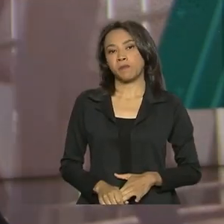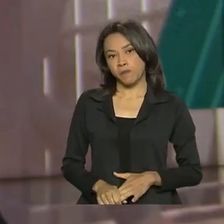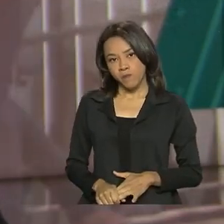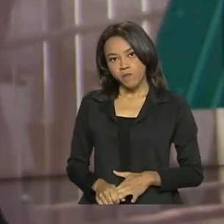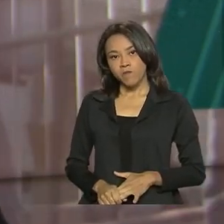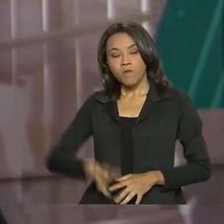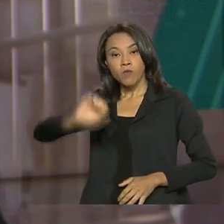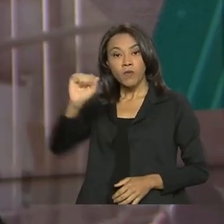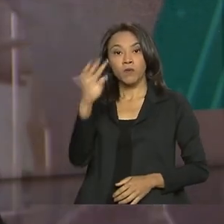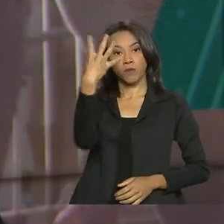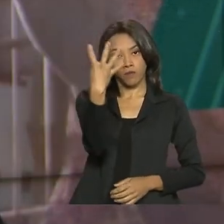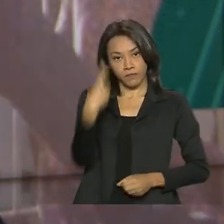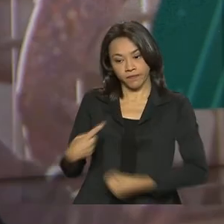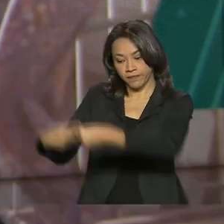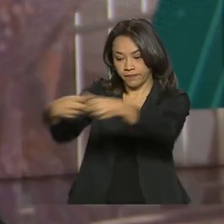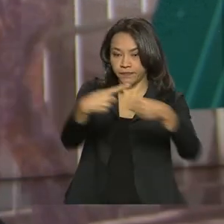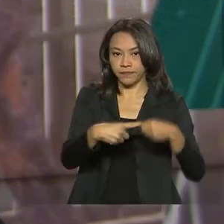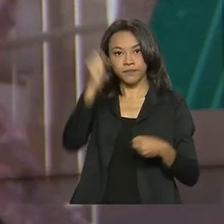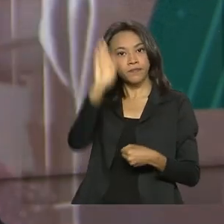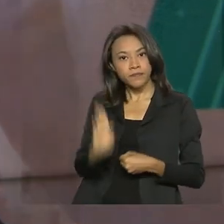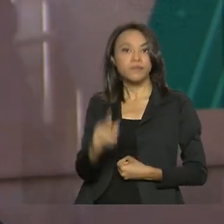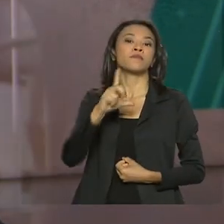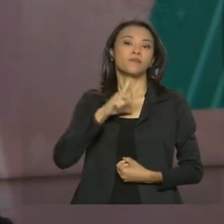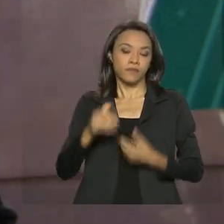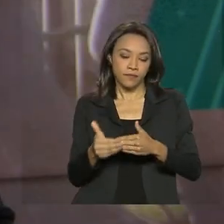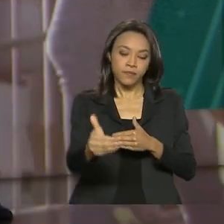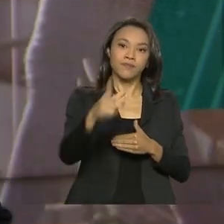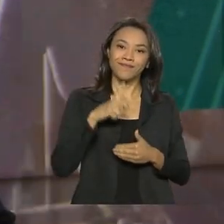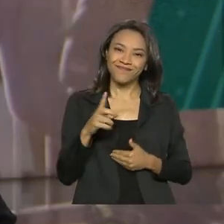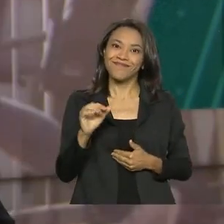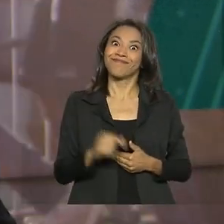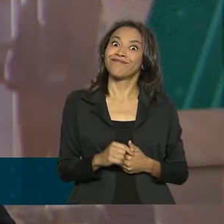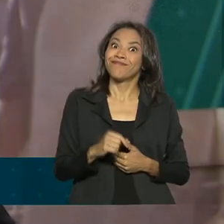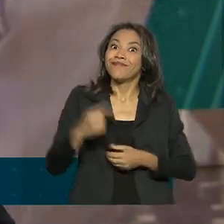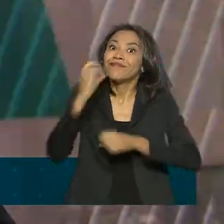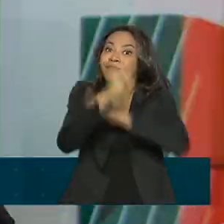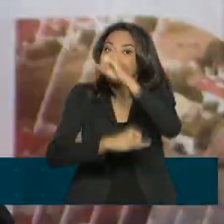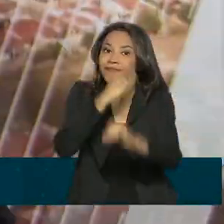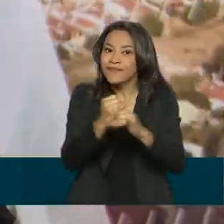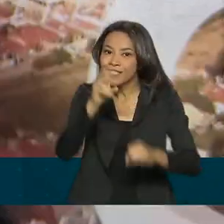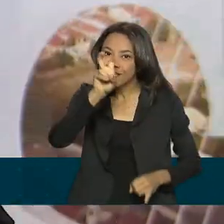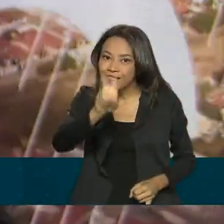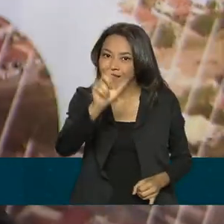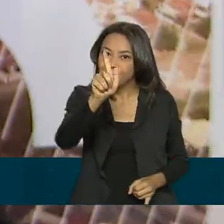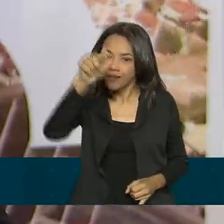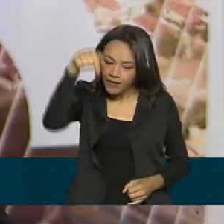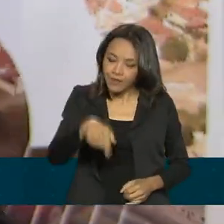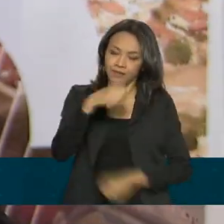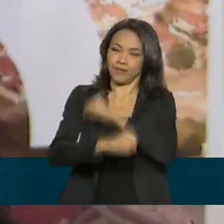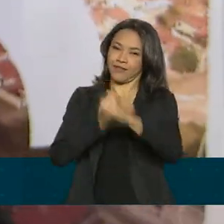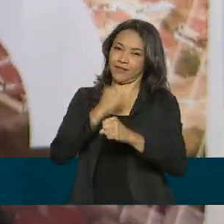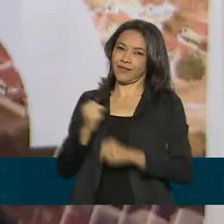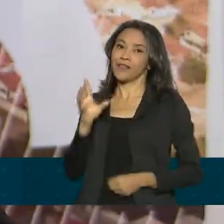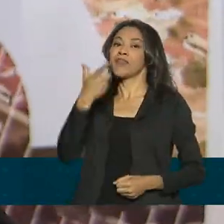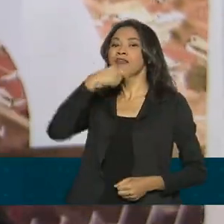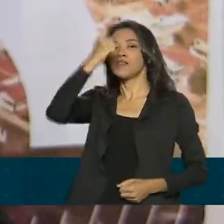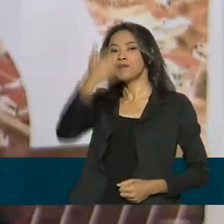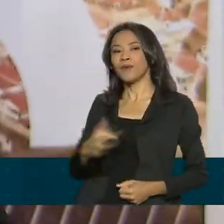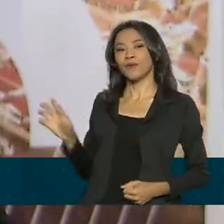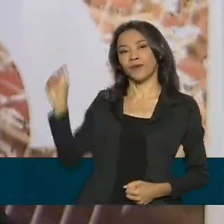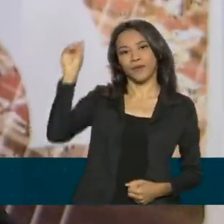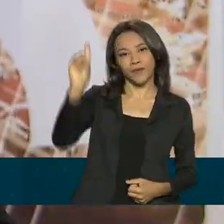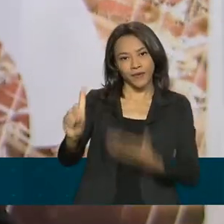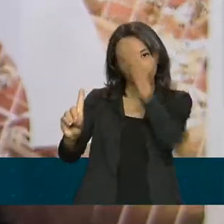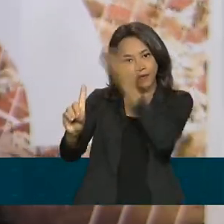Quatro cidades brasileiras já vão ter a internet 5G ainda este ano. A confirmação foi feita pelo ministro das Comunicações,